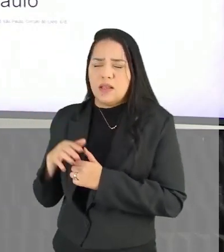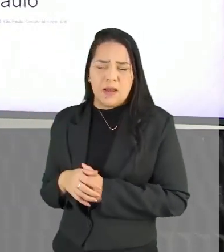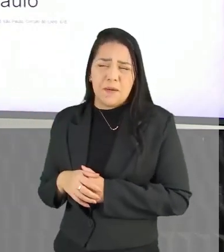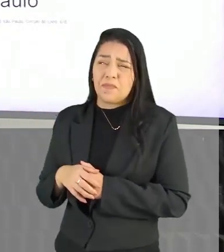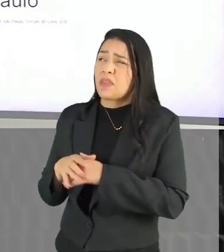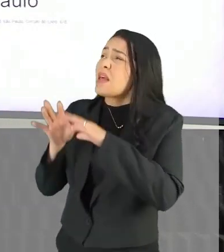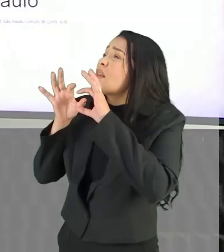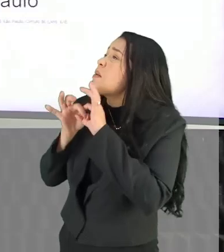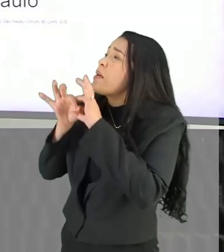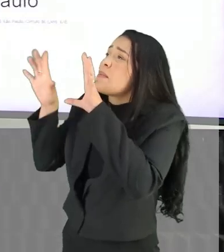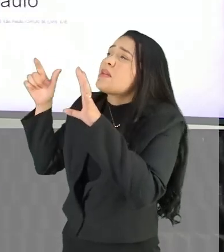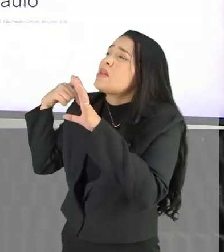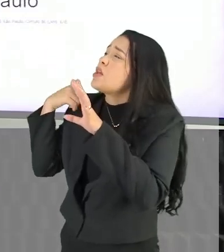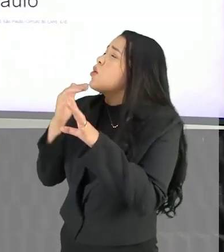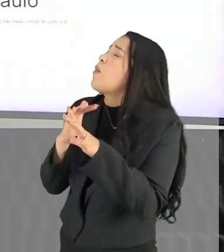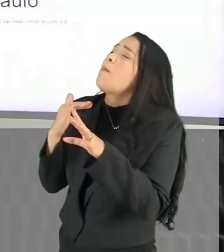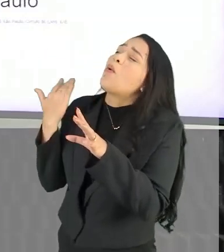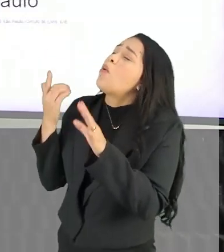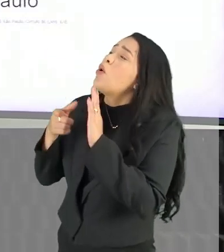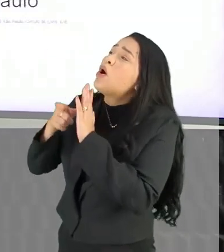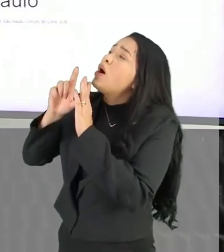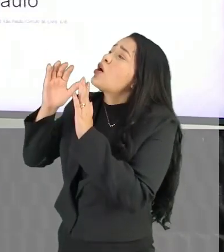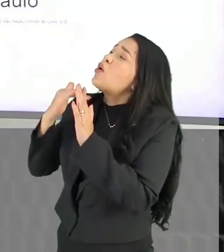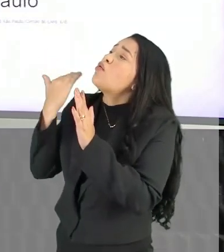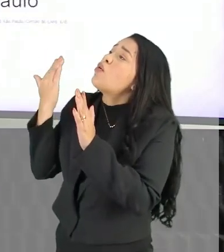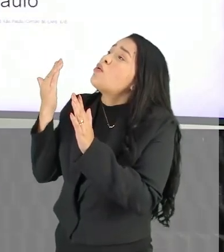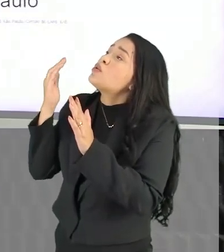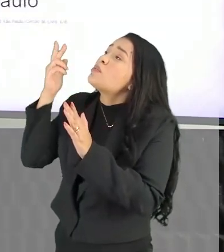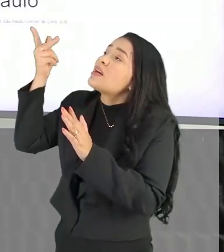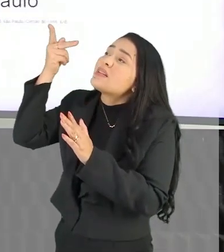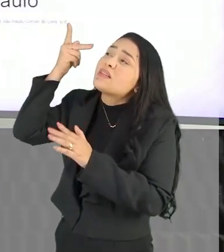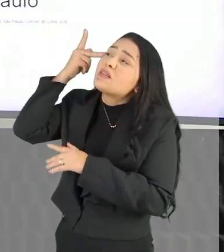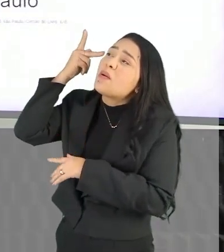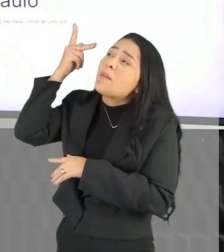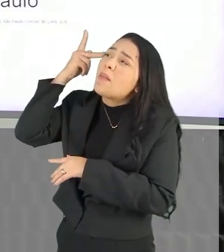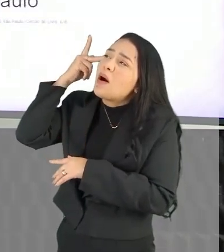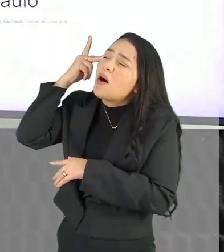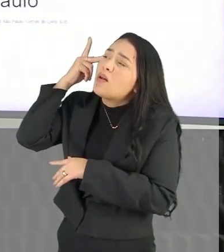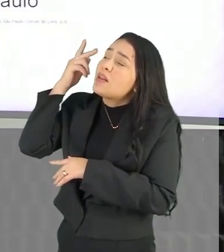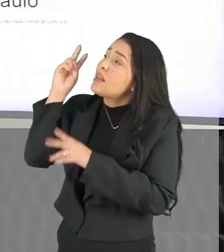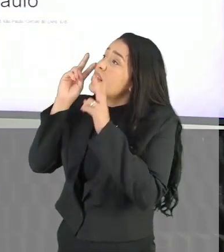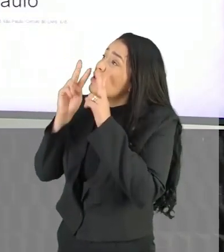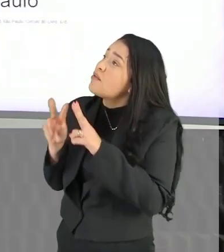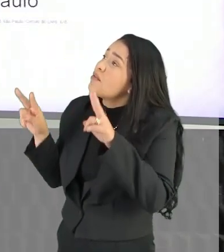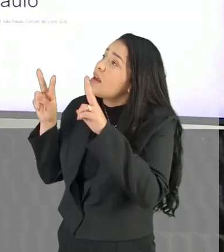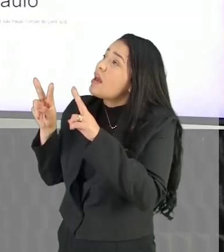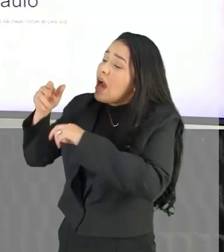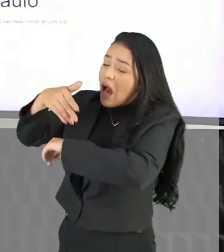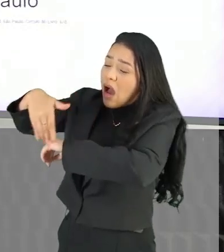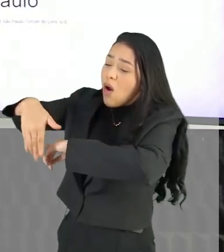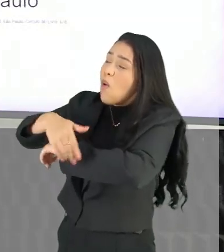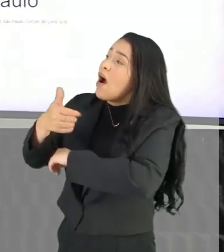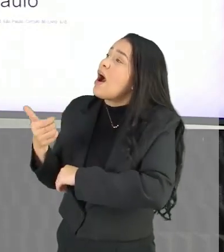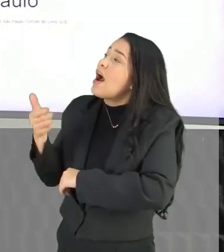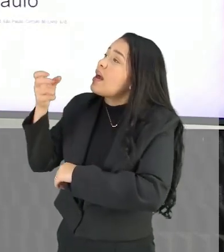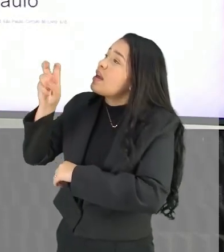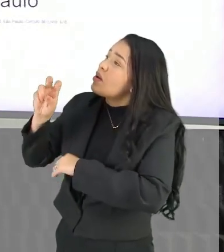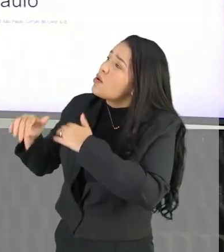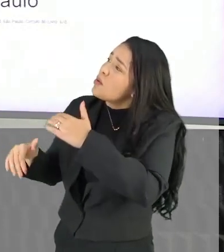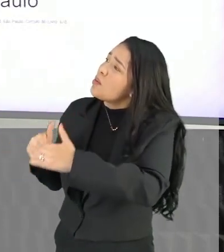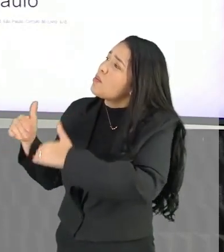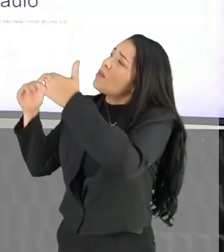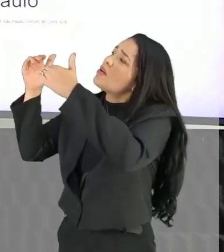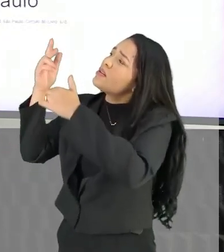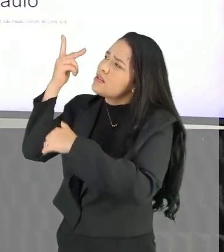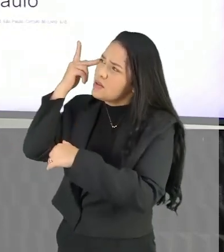Não permita, Deus, que eu morra, Sem que eu volte para São Paulo, Sem que eu veja a Rua 15 E o progresso de